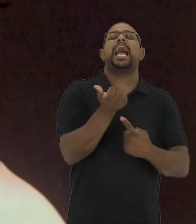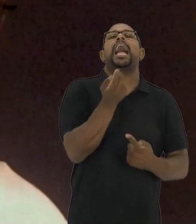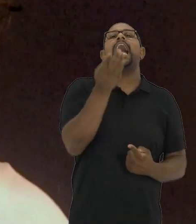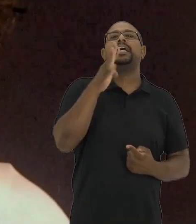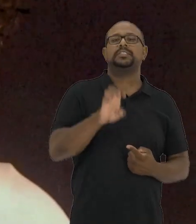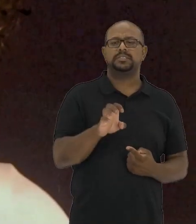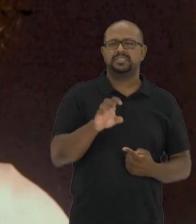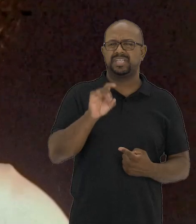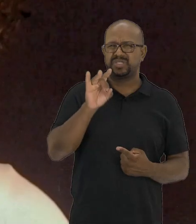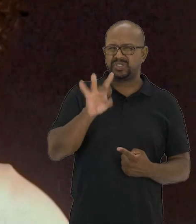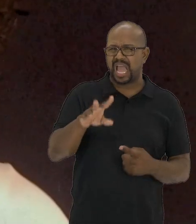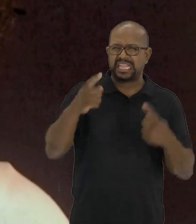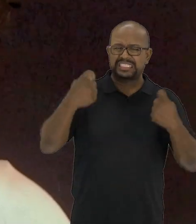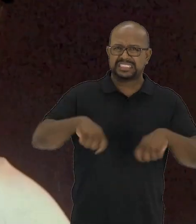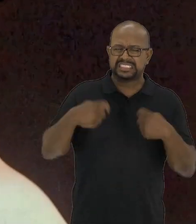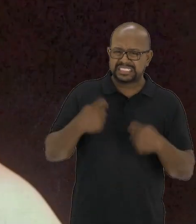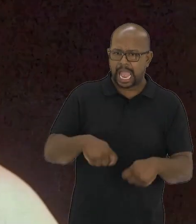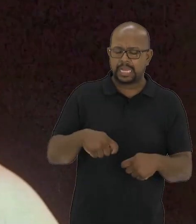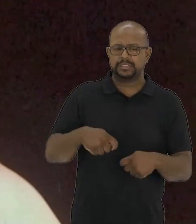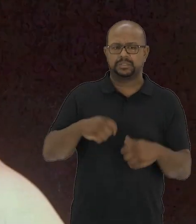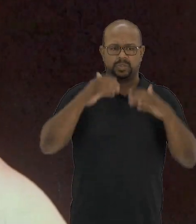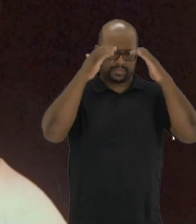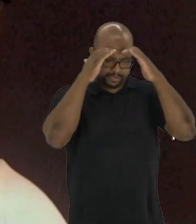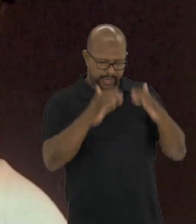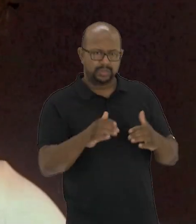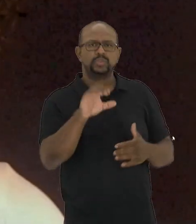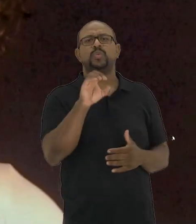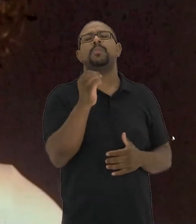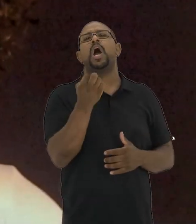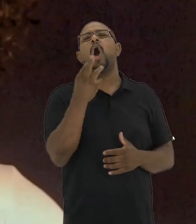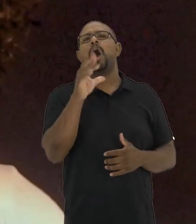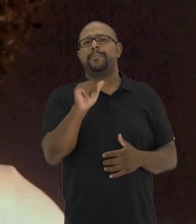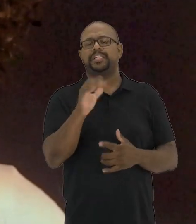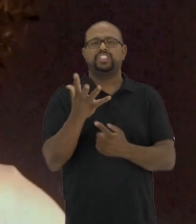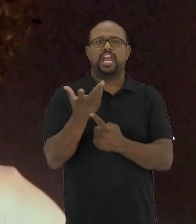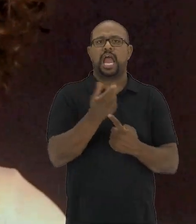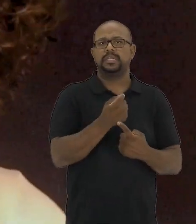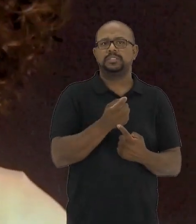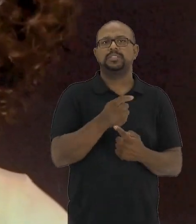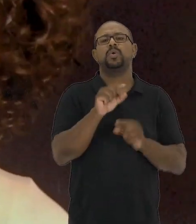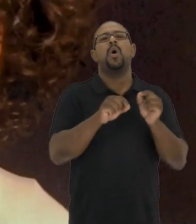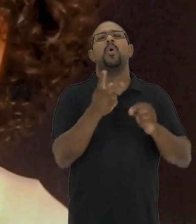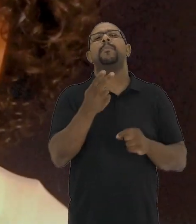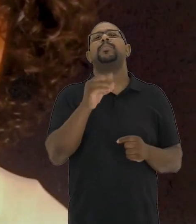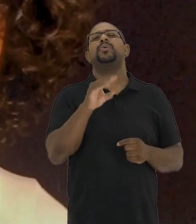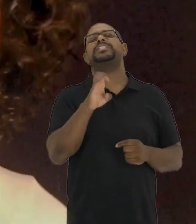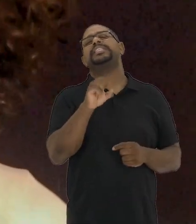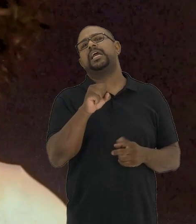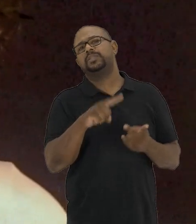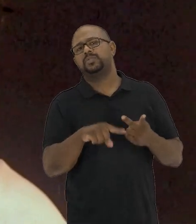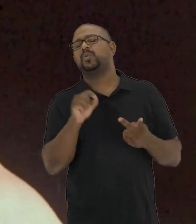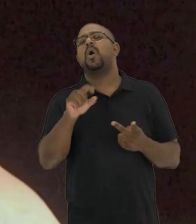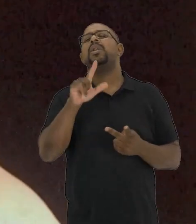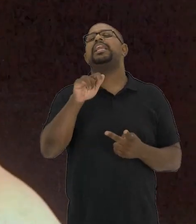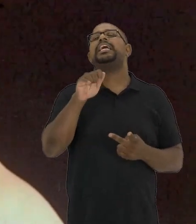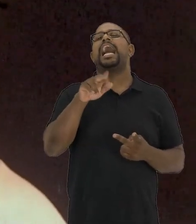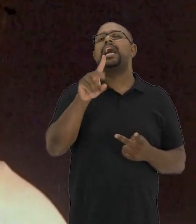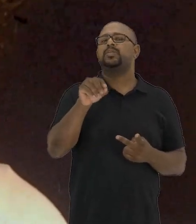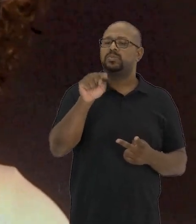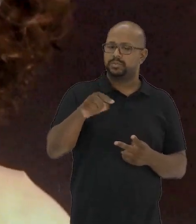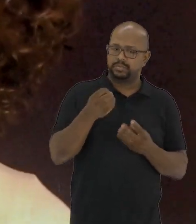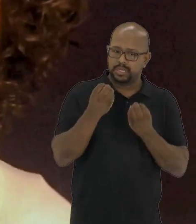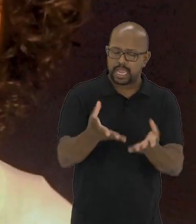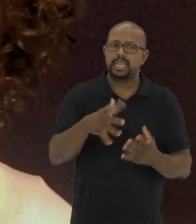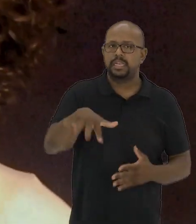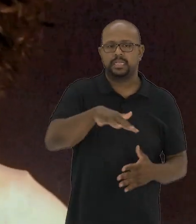onde caminharia essa arte? Seria apenas a necessidade do cumprimento de uma obra de arte? Qual processo,